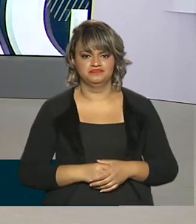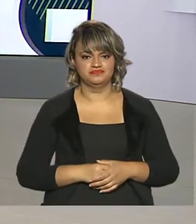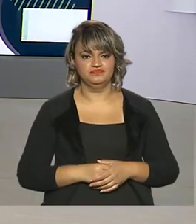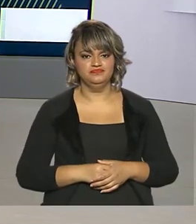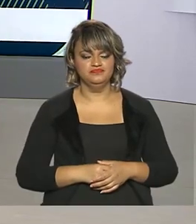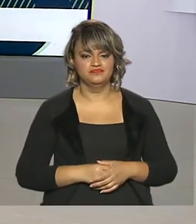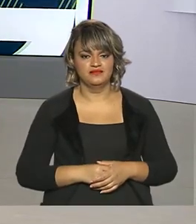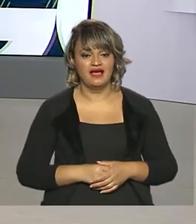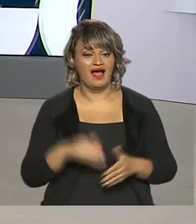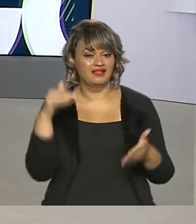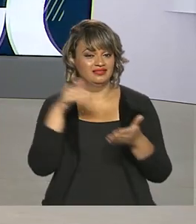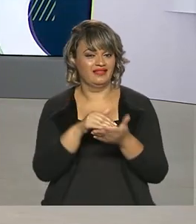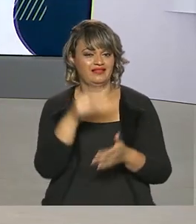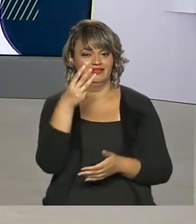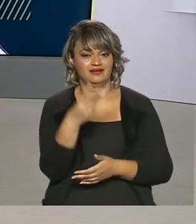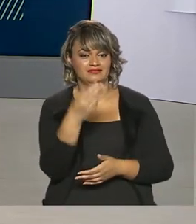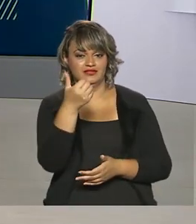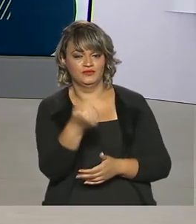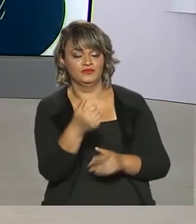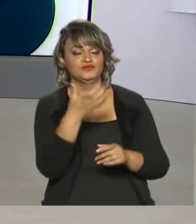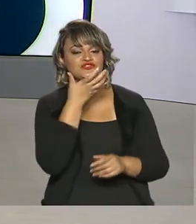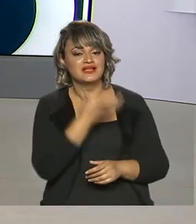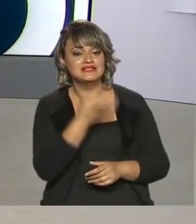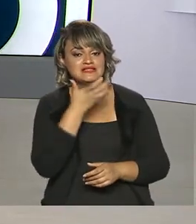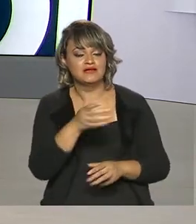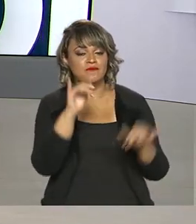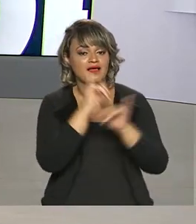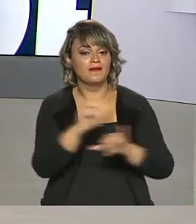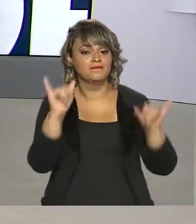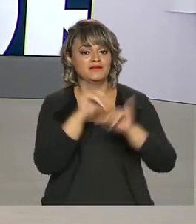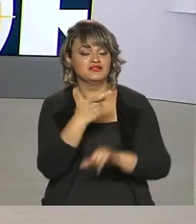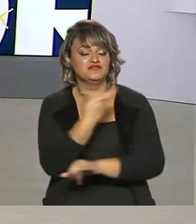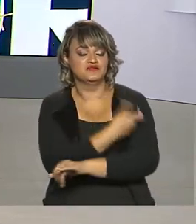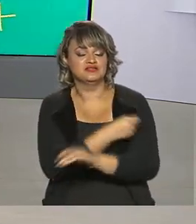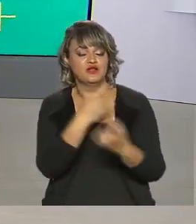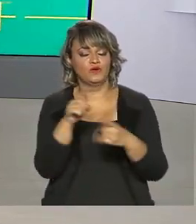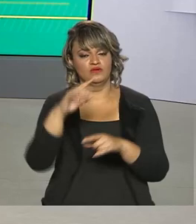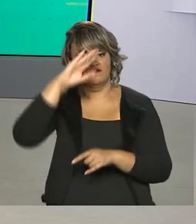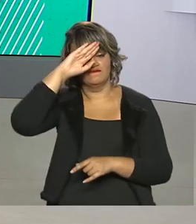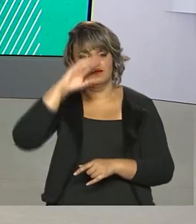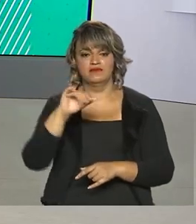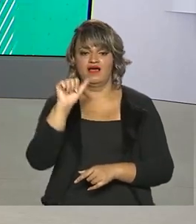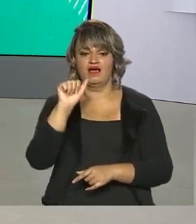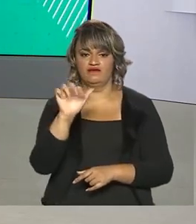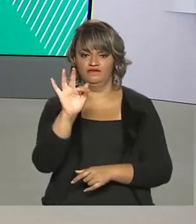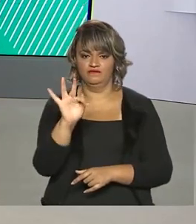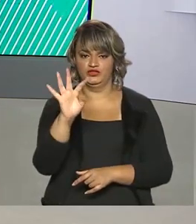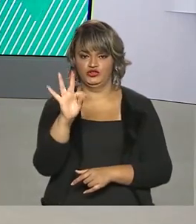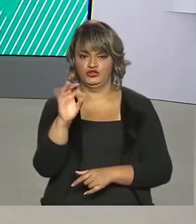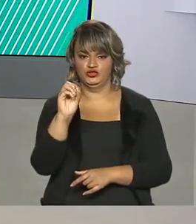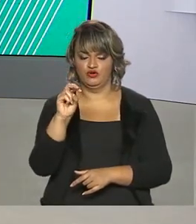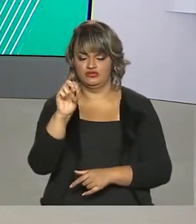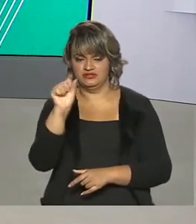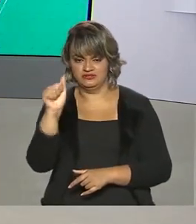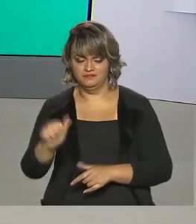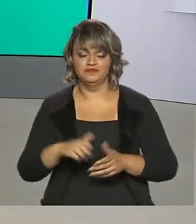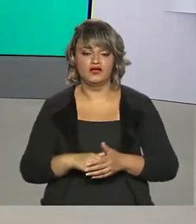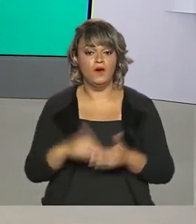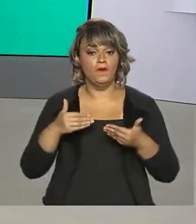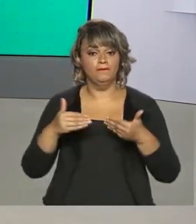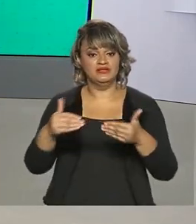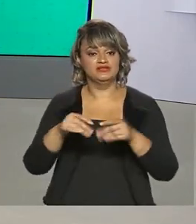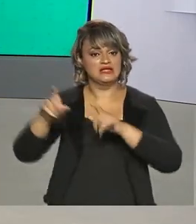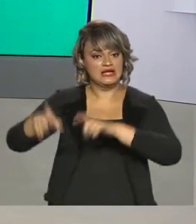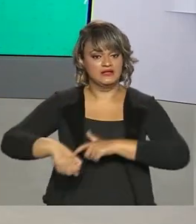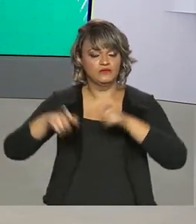Vai até 31 de dezembro a campanha de vacinação contra a febre aftosa. O Ministério da Agricultura autorizou a prorrogação em